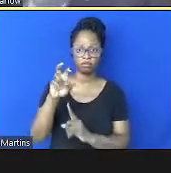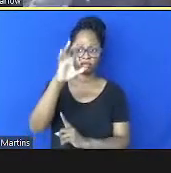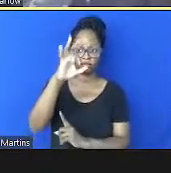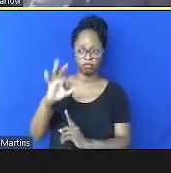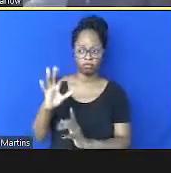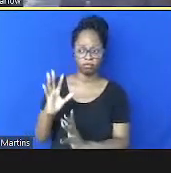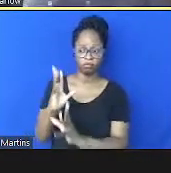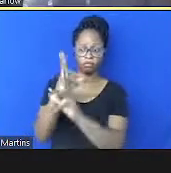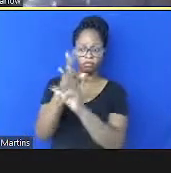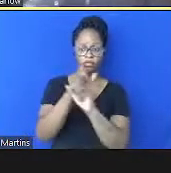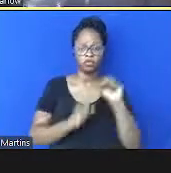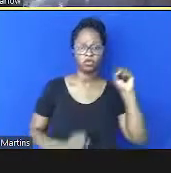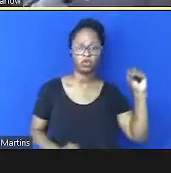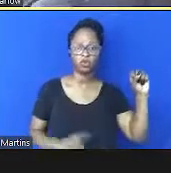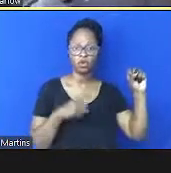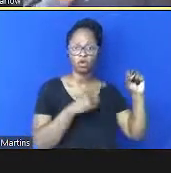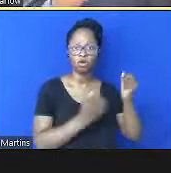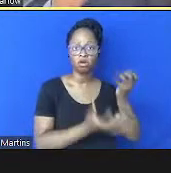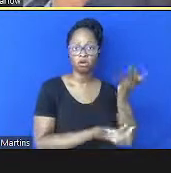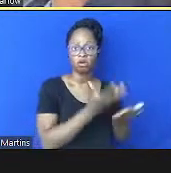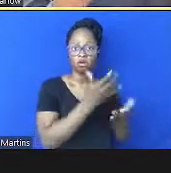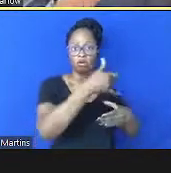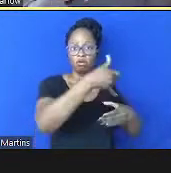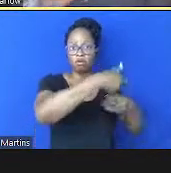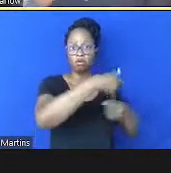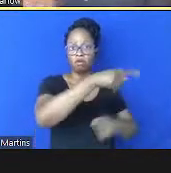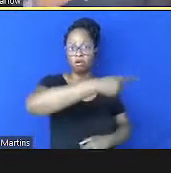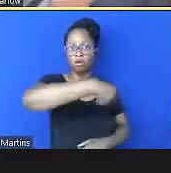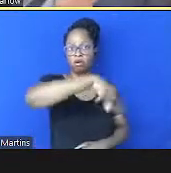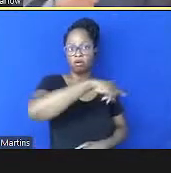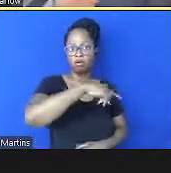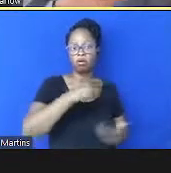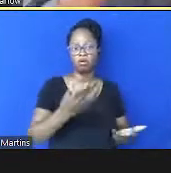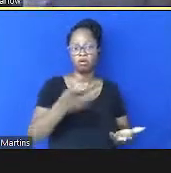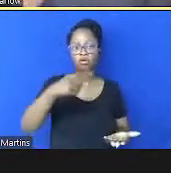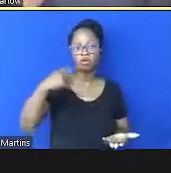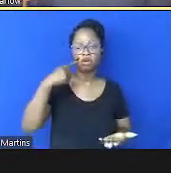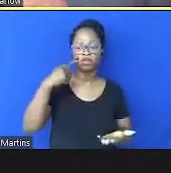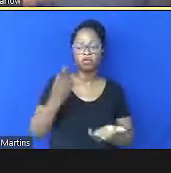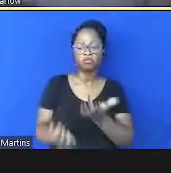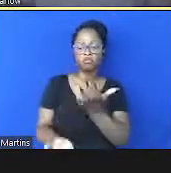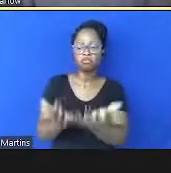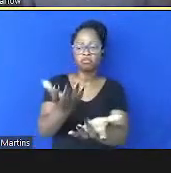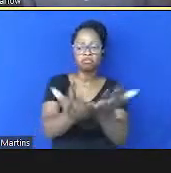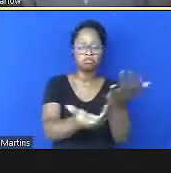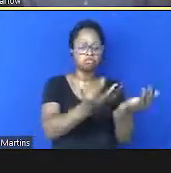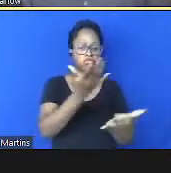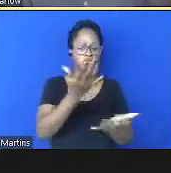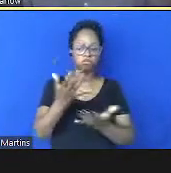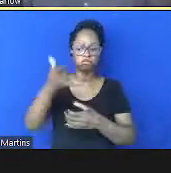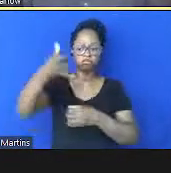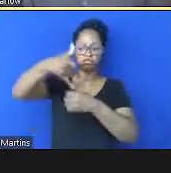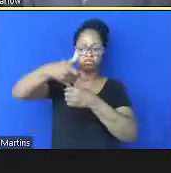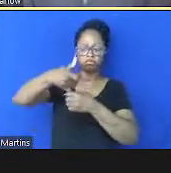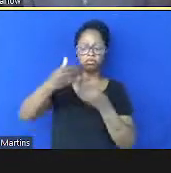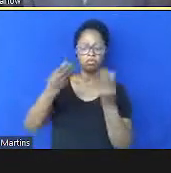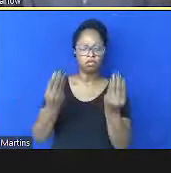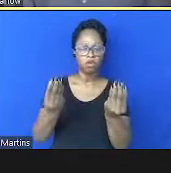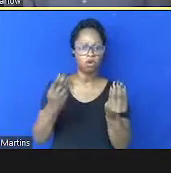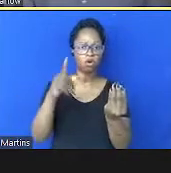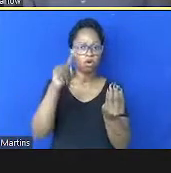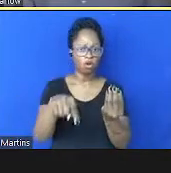relacionado com a queima de combustíveis fósseis então quando a gente queima esse tipo de combustível um dos efeitos